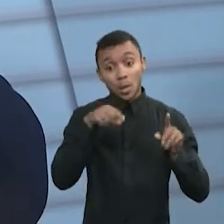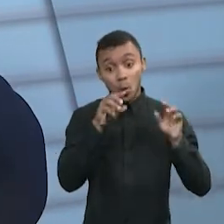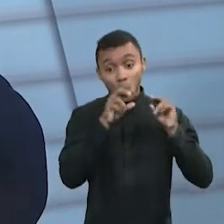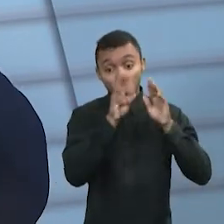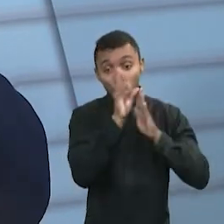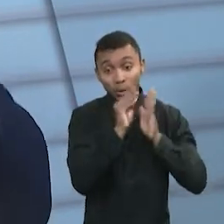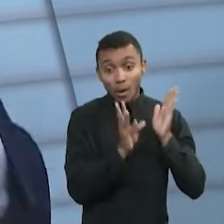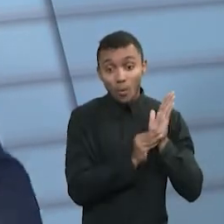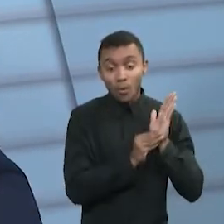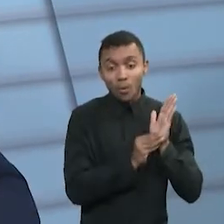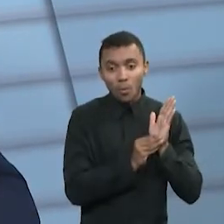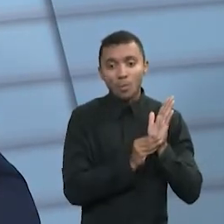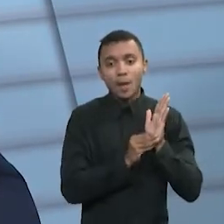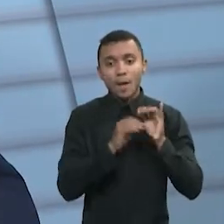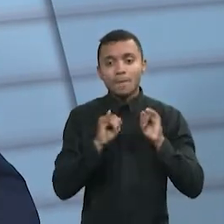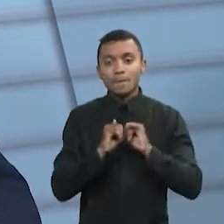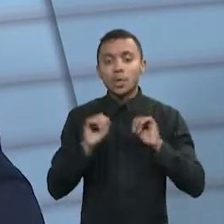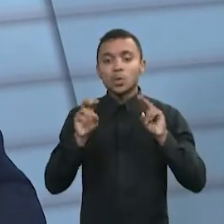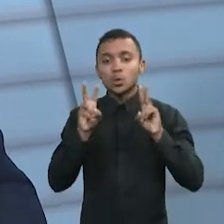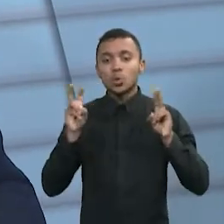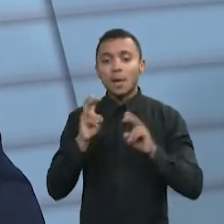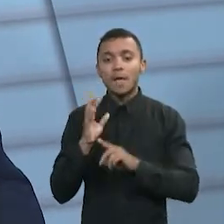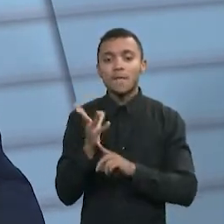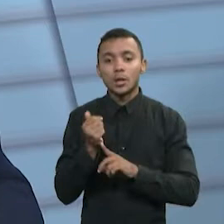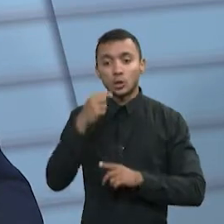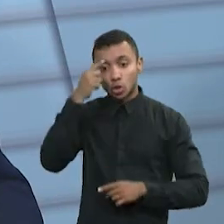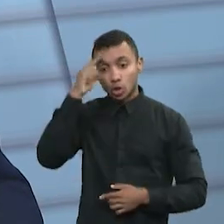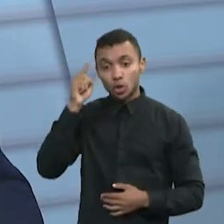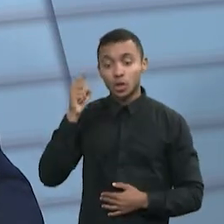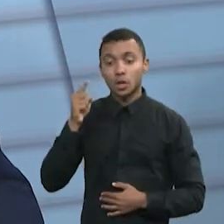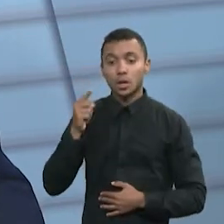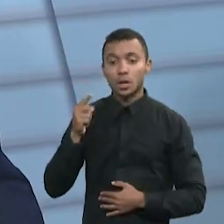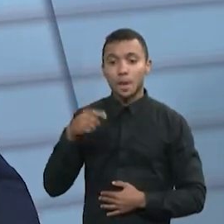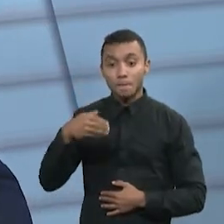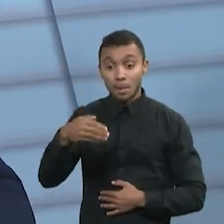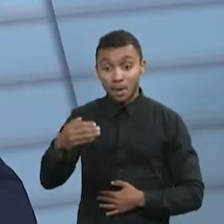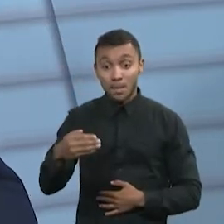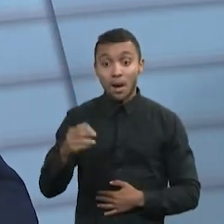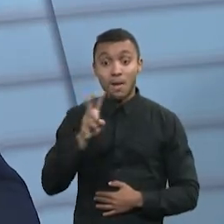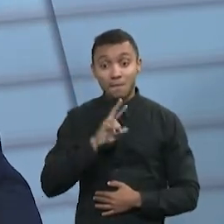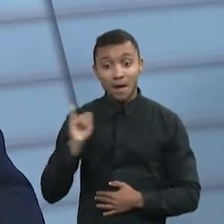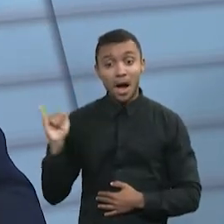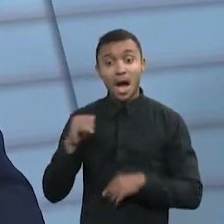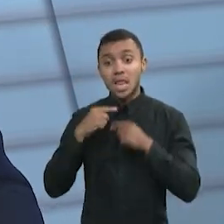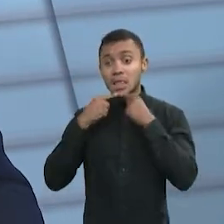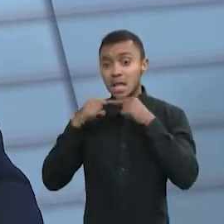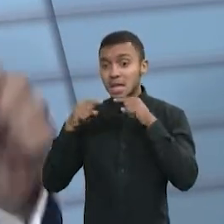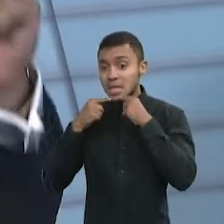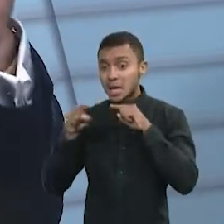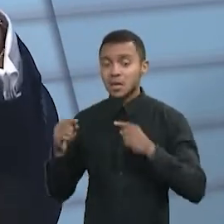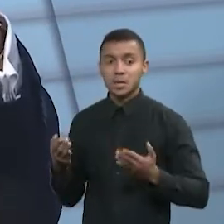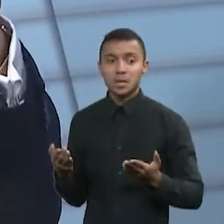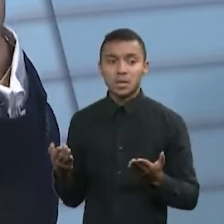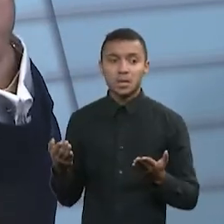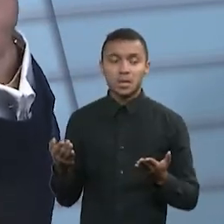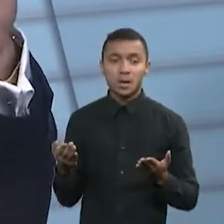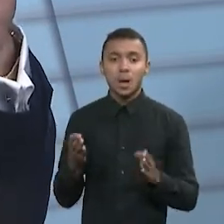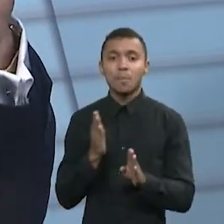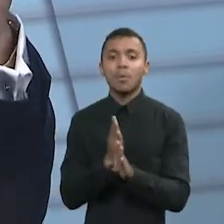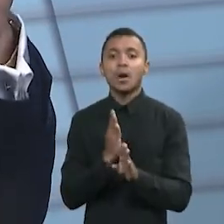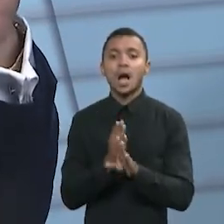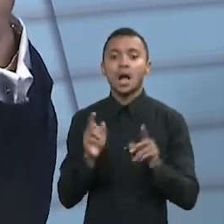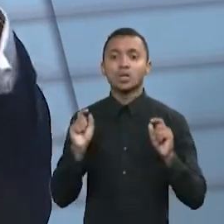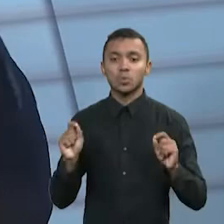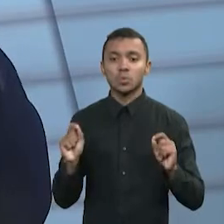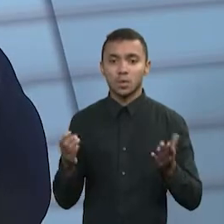11 do 4, certo? Nós vamos levar duras críticas a essa modalidade, essa falta de atualização da